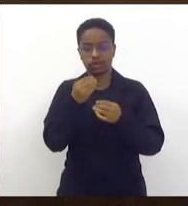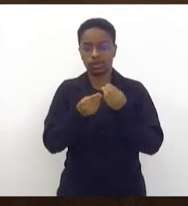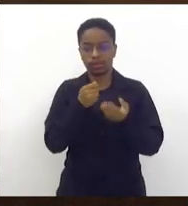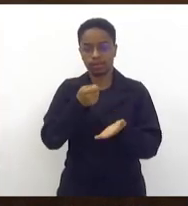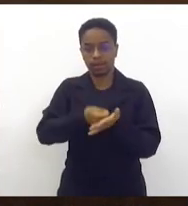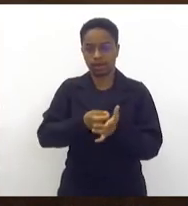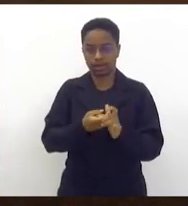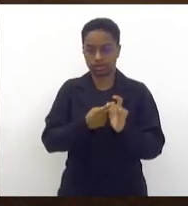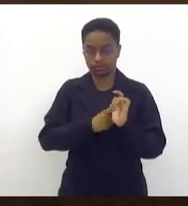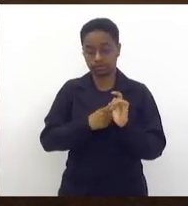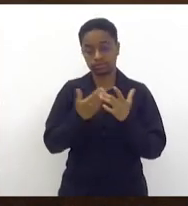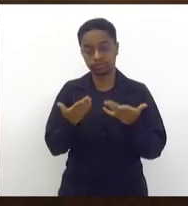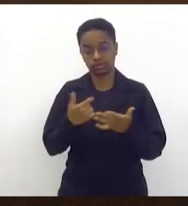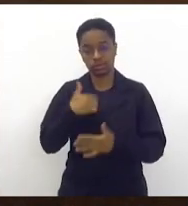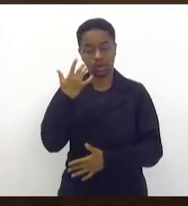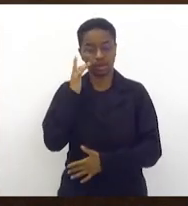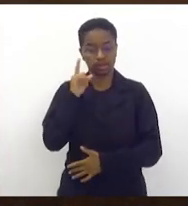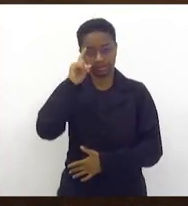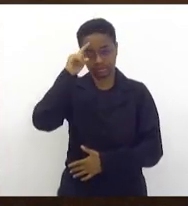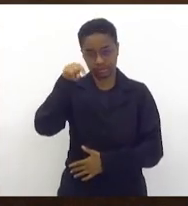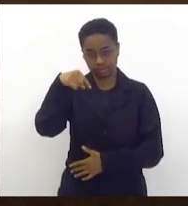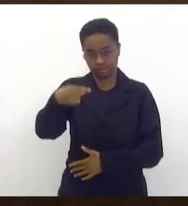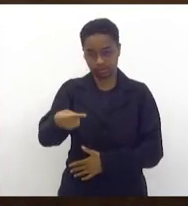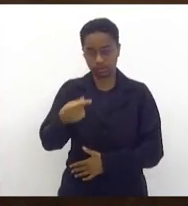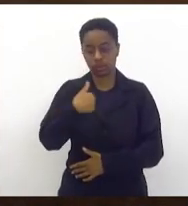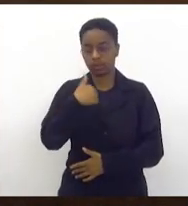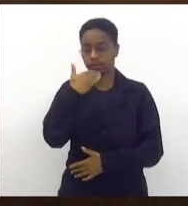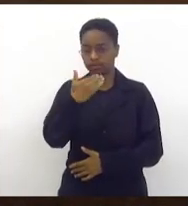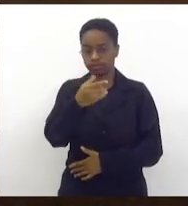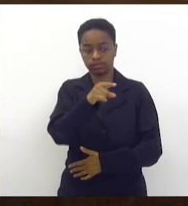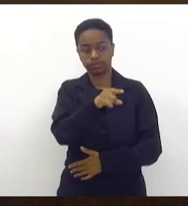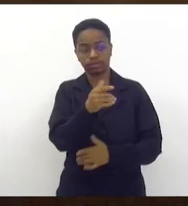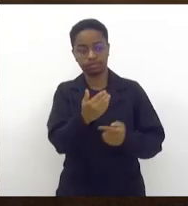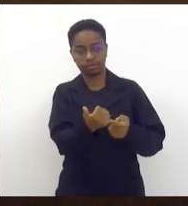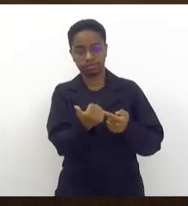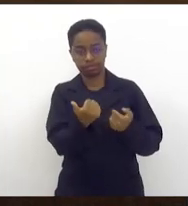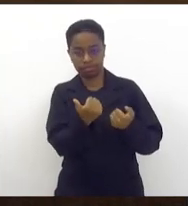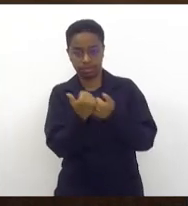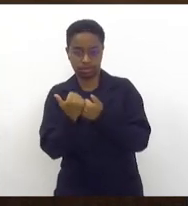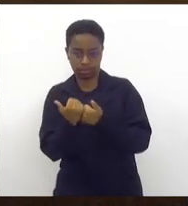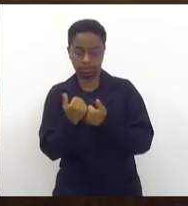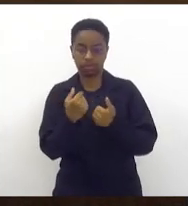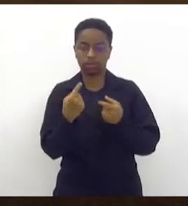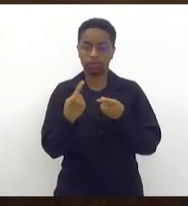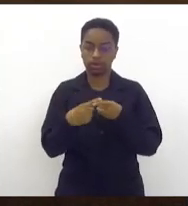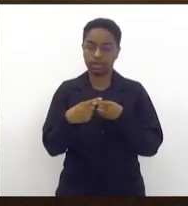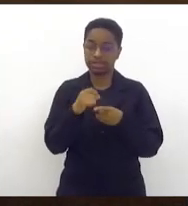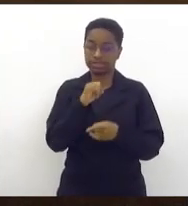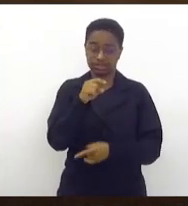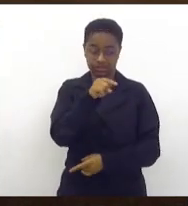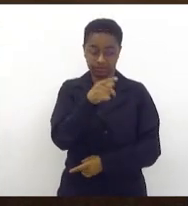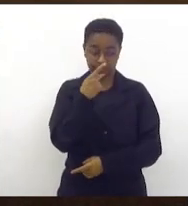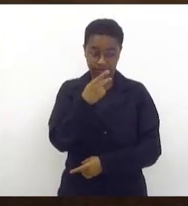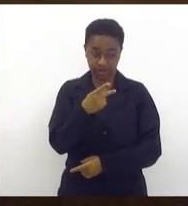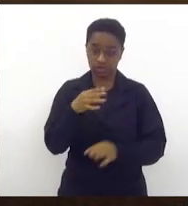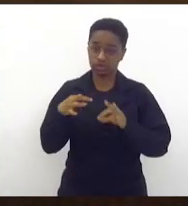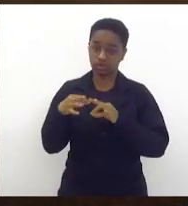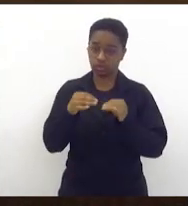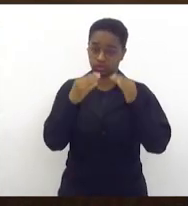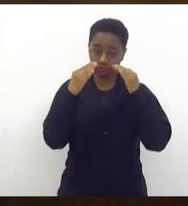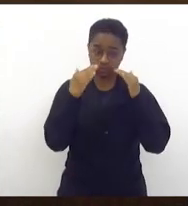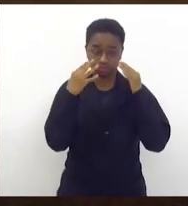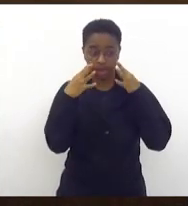Então, com isso, deputado, eu acho que na semana que vem pedir o apoio de vossa excelência, porque quando vossa excelência fala, todo mundo aceita